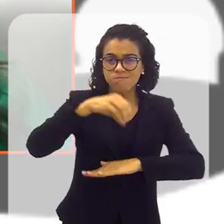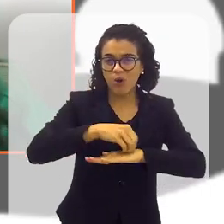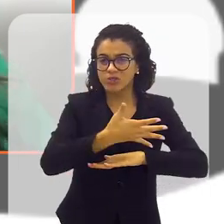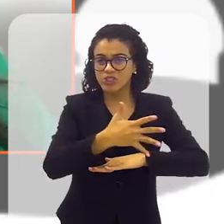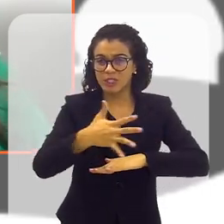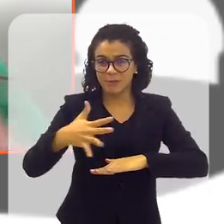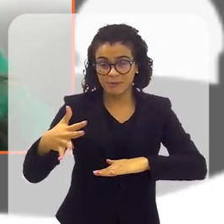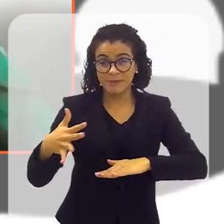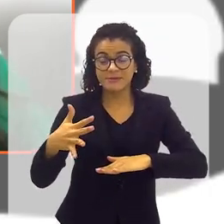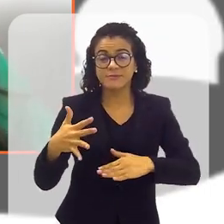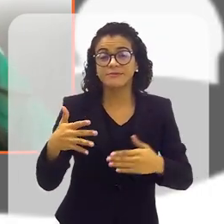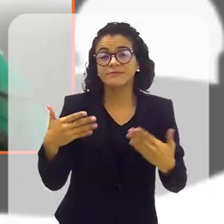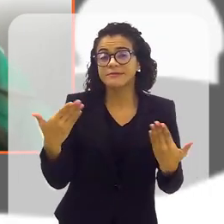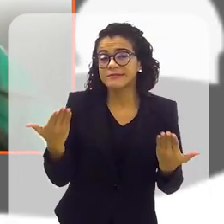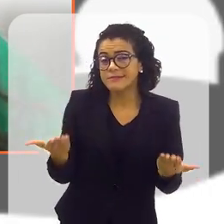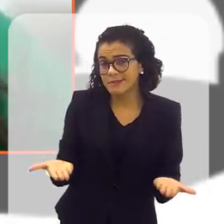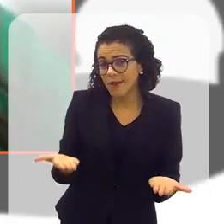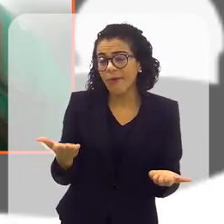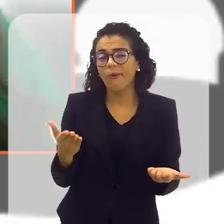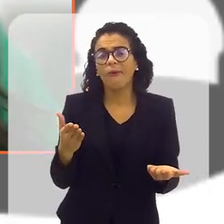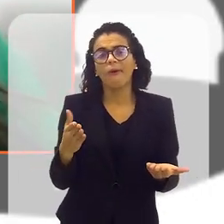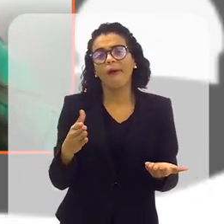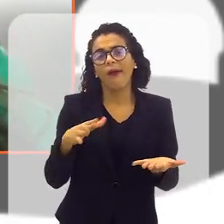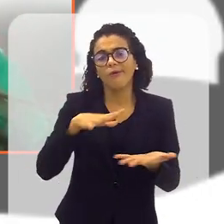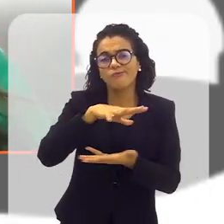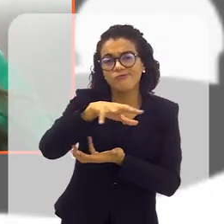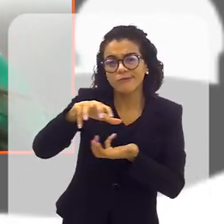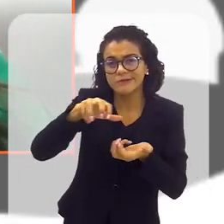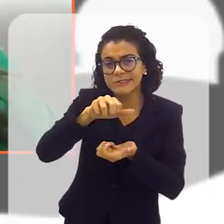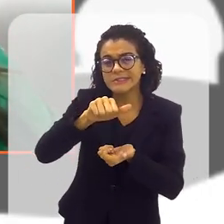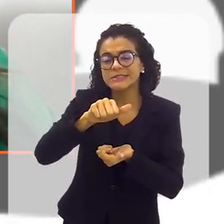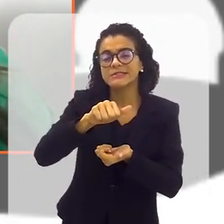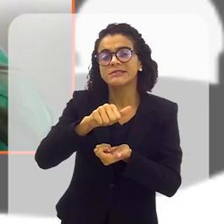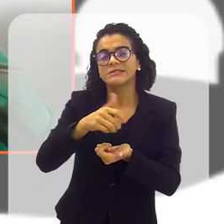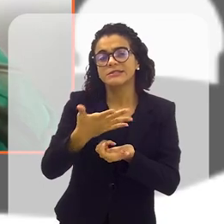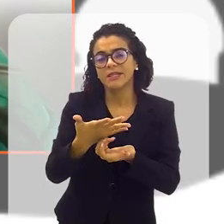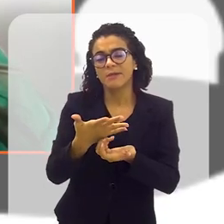Então, acontece aí hoje, é um ecossistema, né?